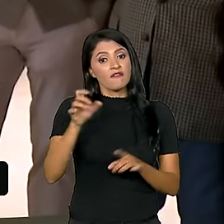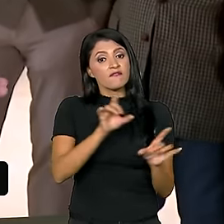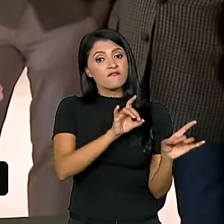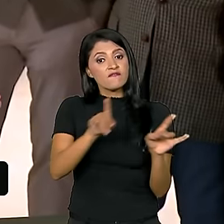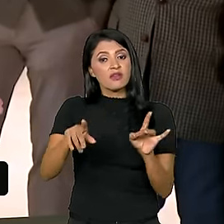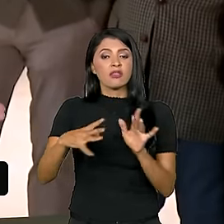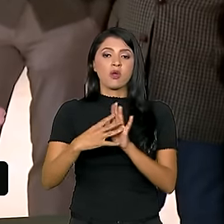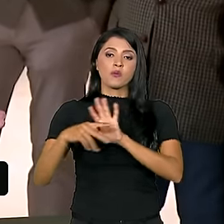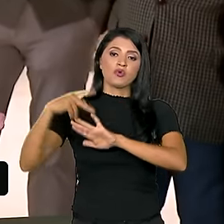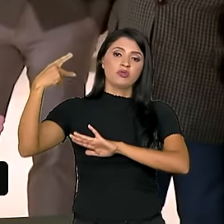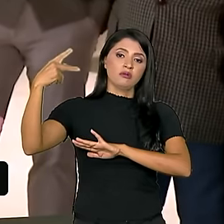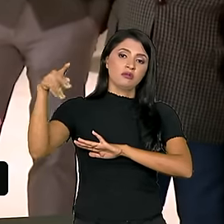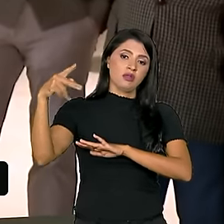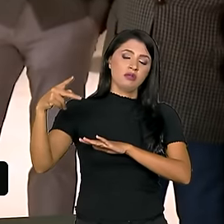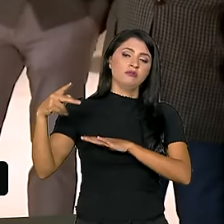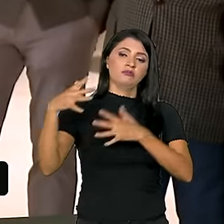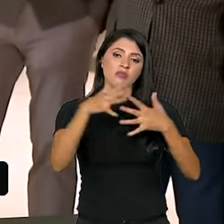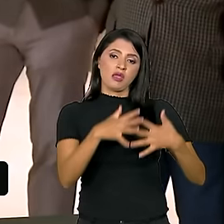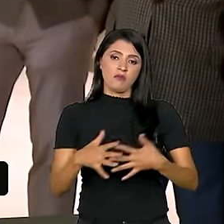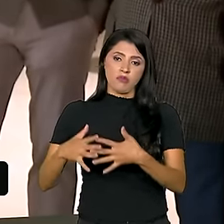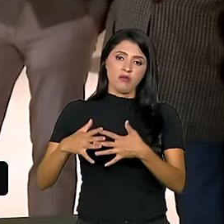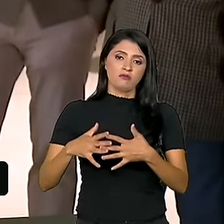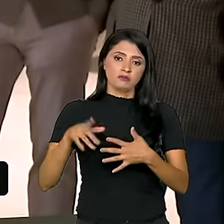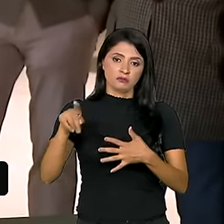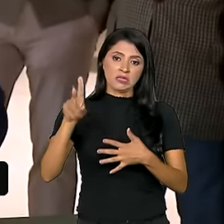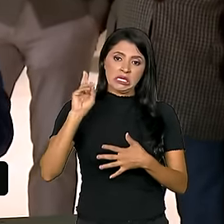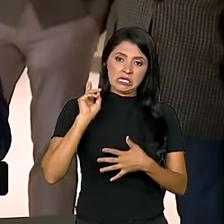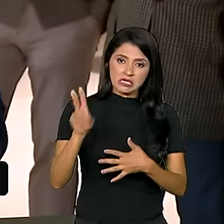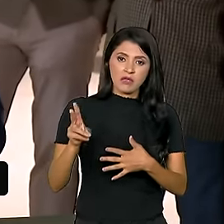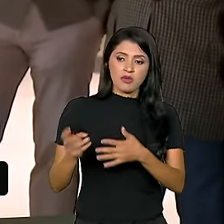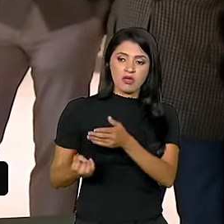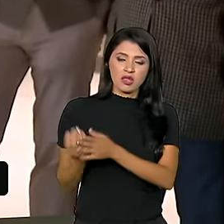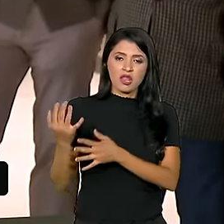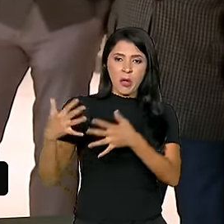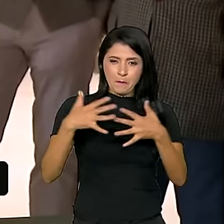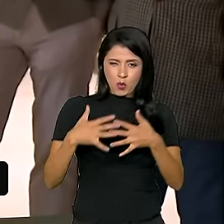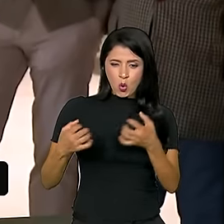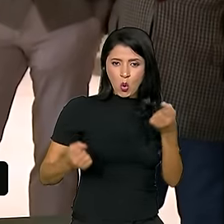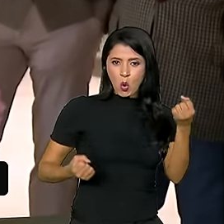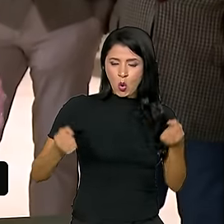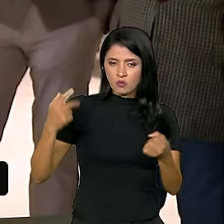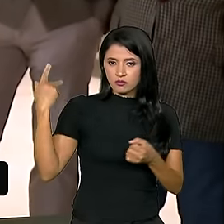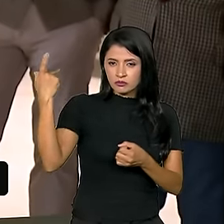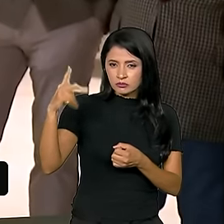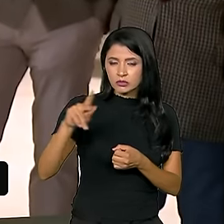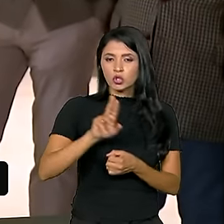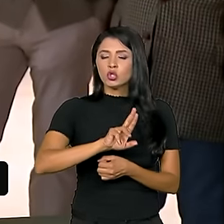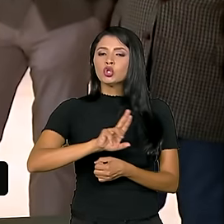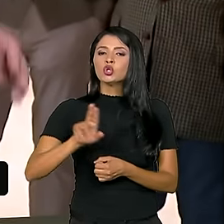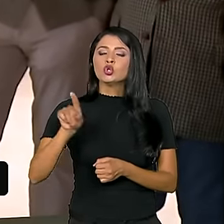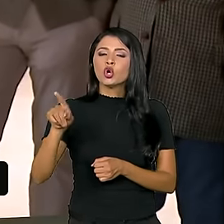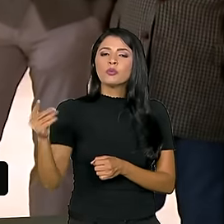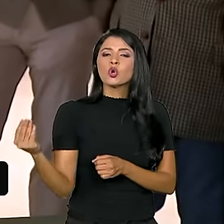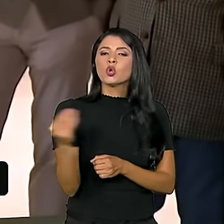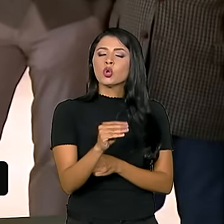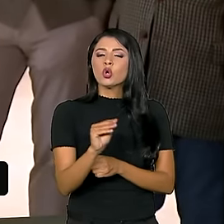o modelo de caminhões deles. Porque cada vez que ele faz o modelo, sabe, que eles chamam de